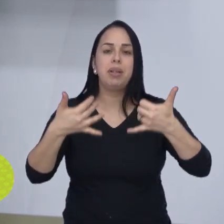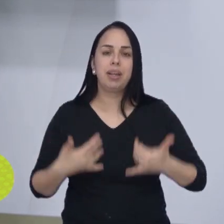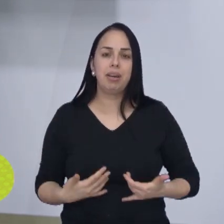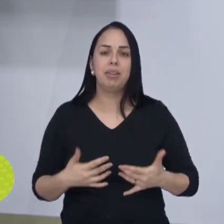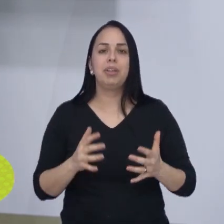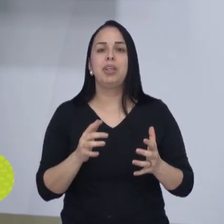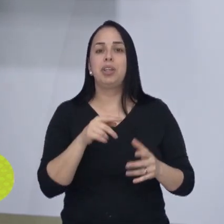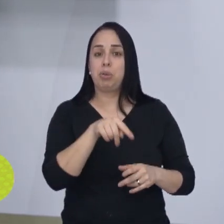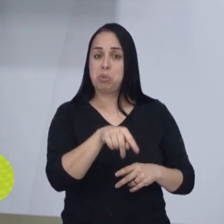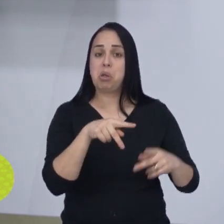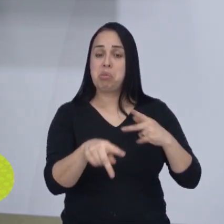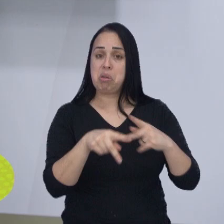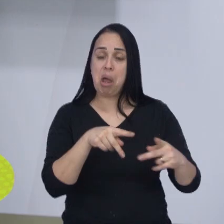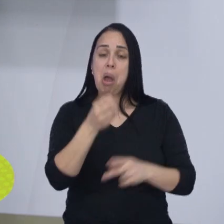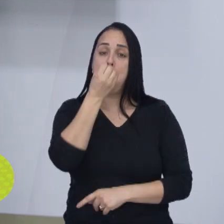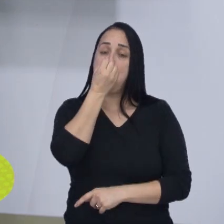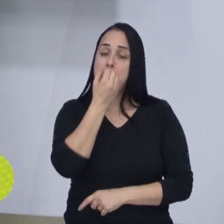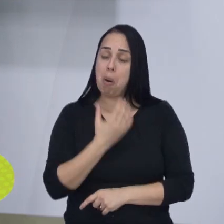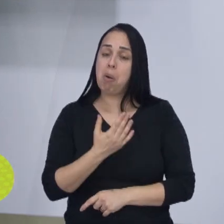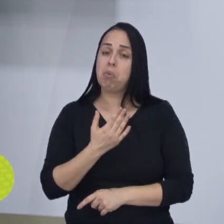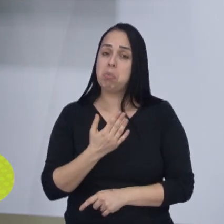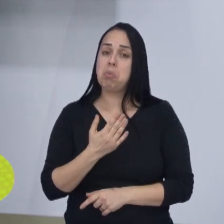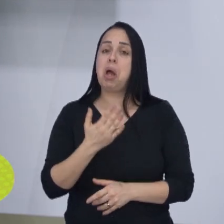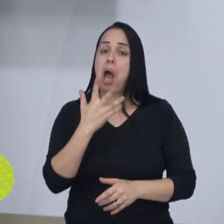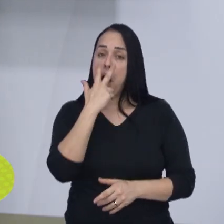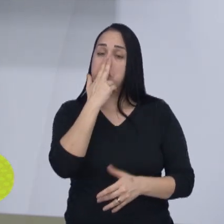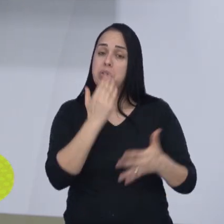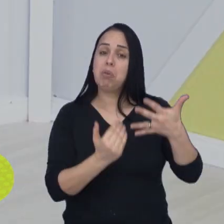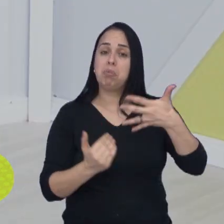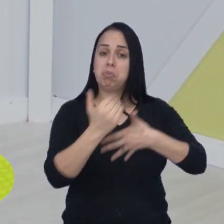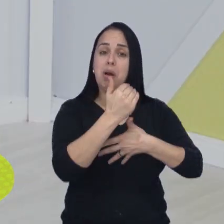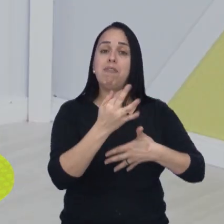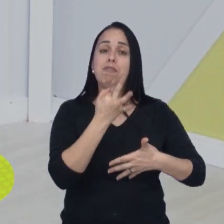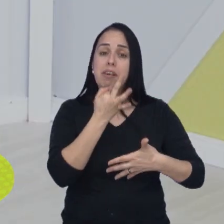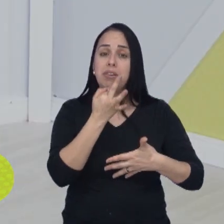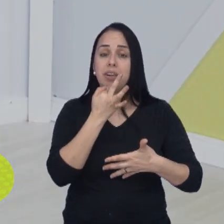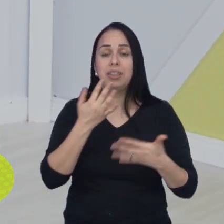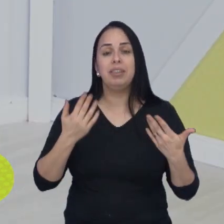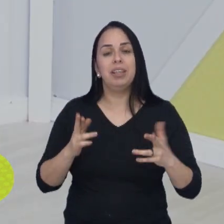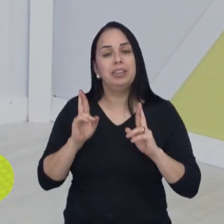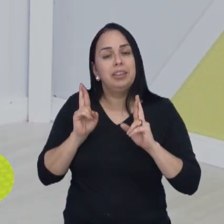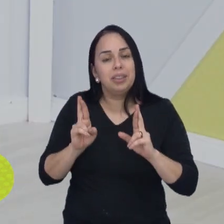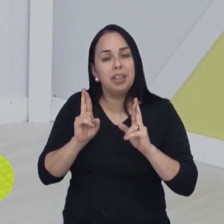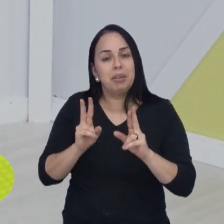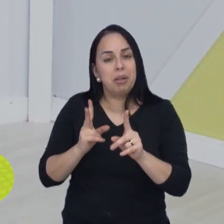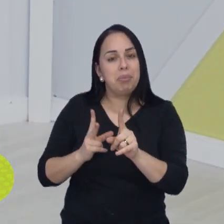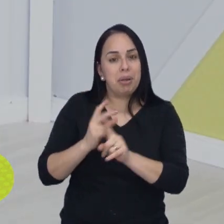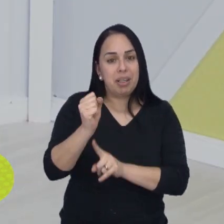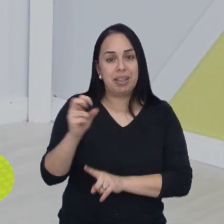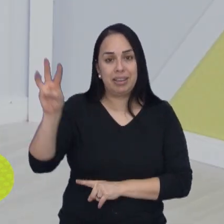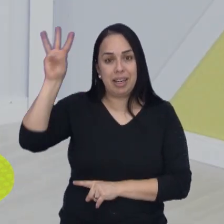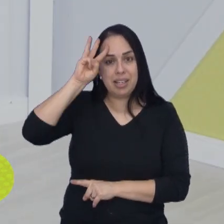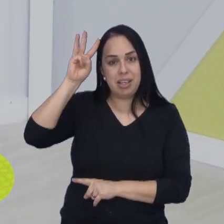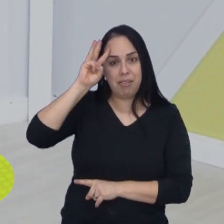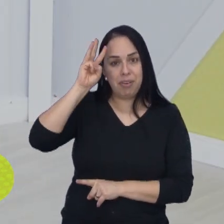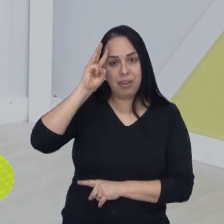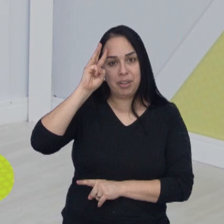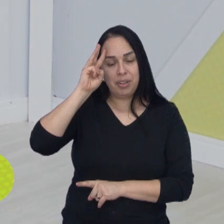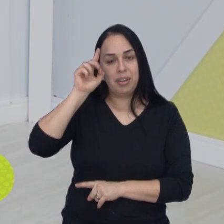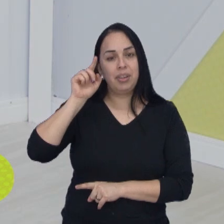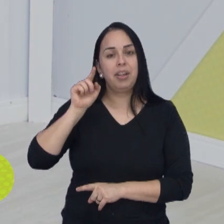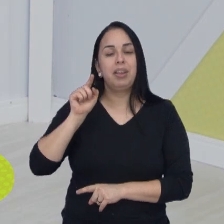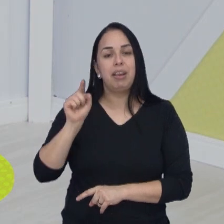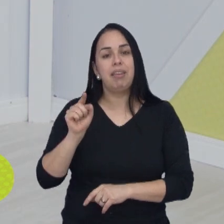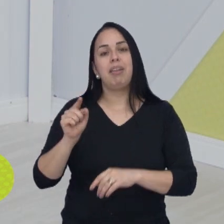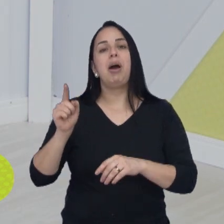também. É um, pode ser um dos favoritos aí, a brigar pelo título. Vamos torcer por uma vitória. Próxima terça-feira, jogo lá na Arena Uni